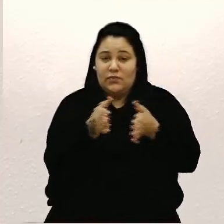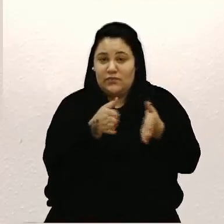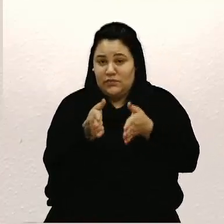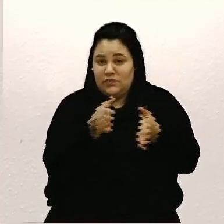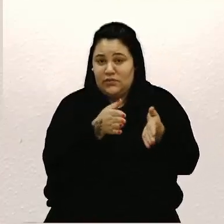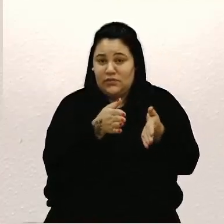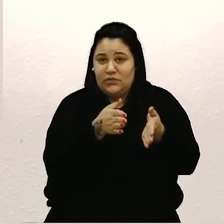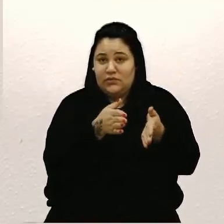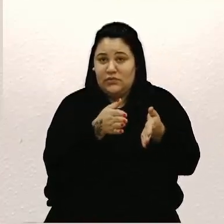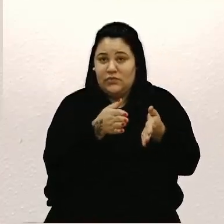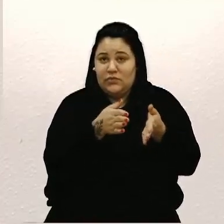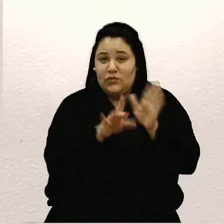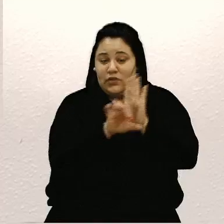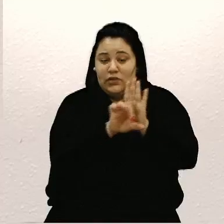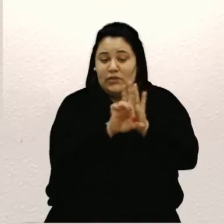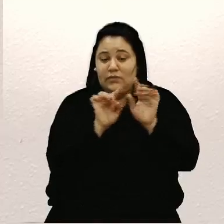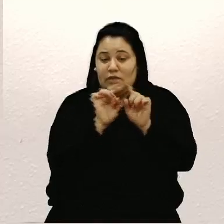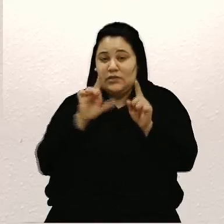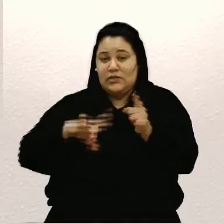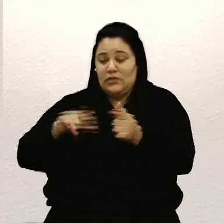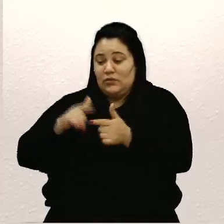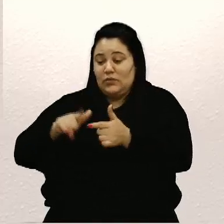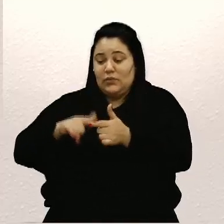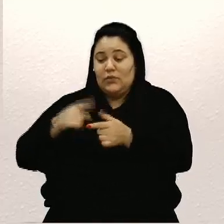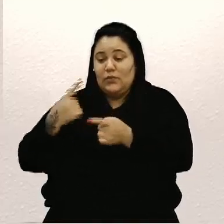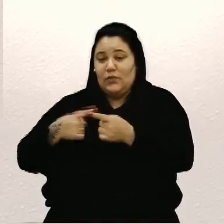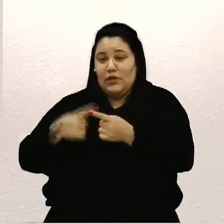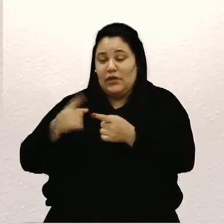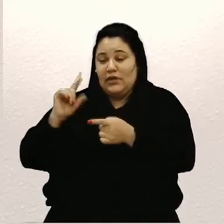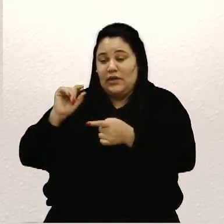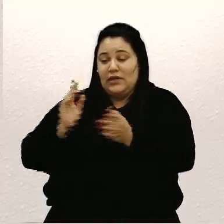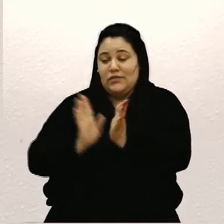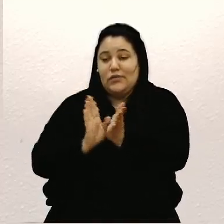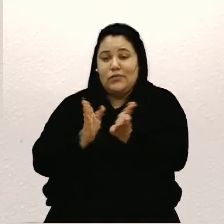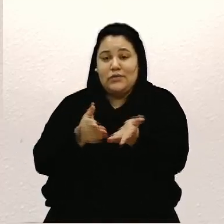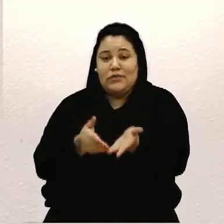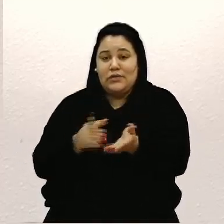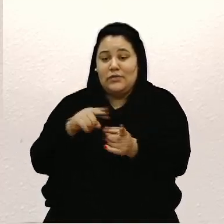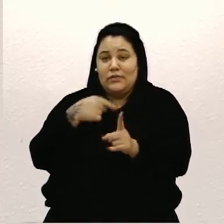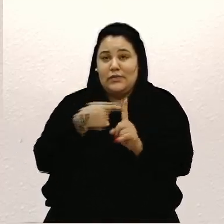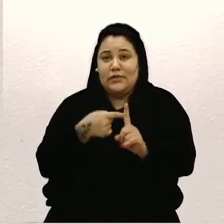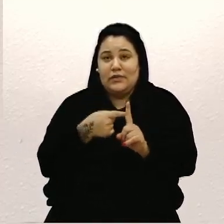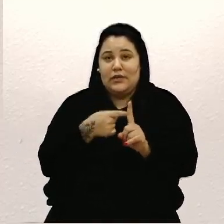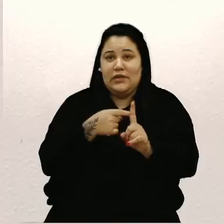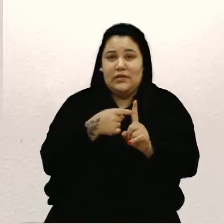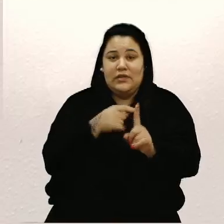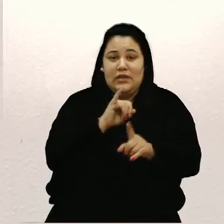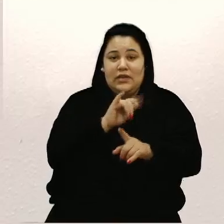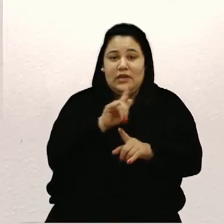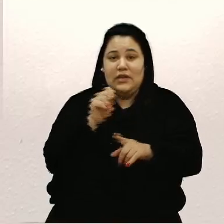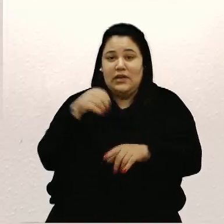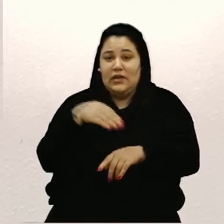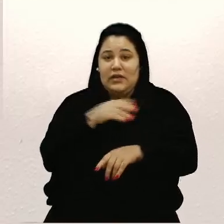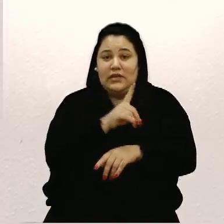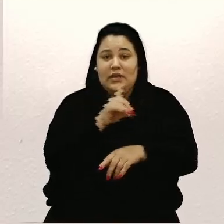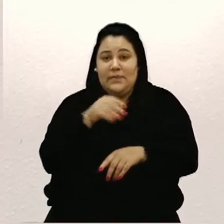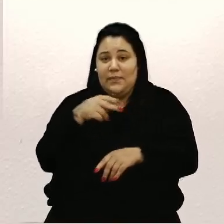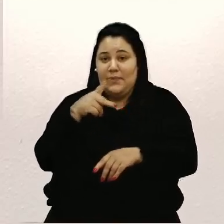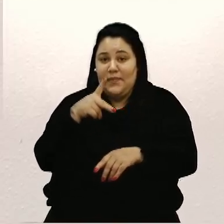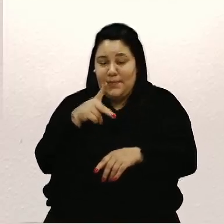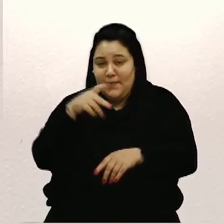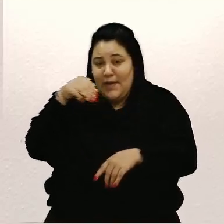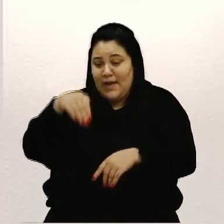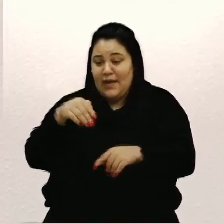seríssimo da casa aqui, 10 comissão, mais 10 IGAM, DPM, e nada passa, nada dá certo,